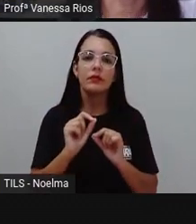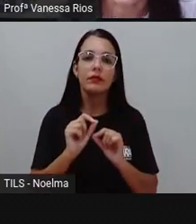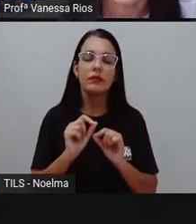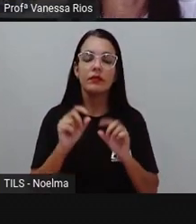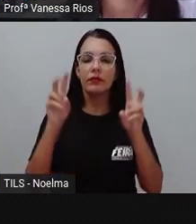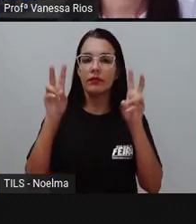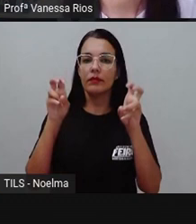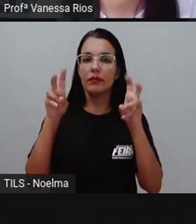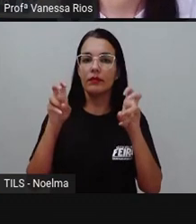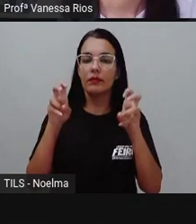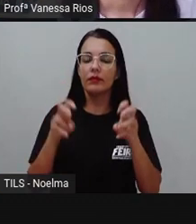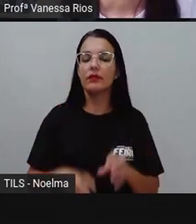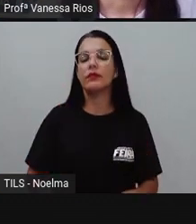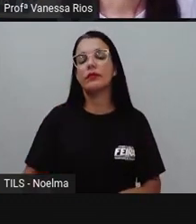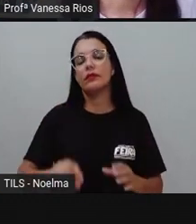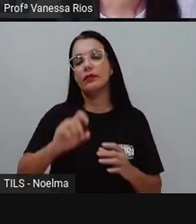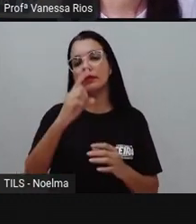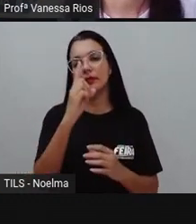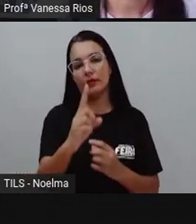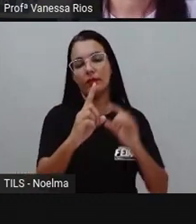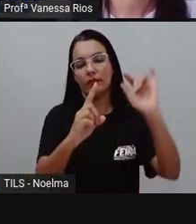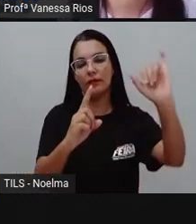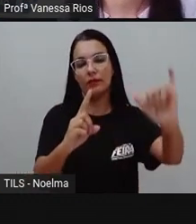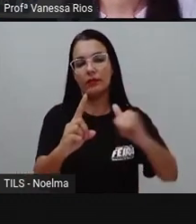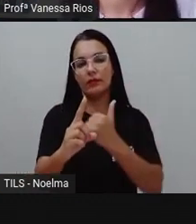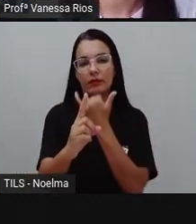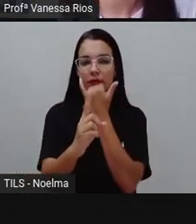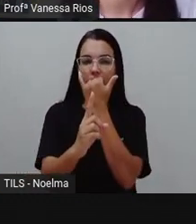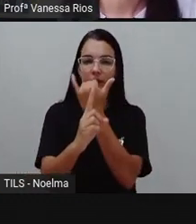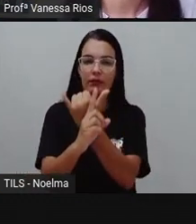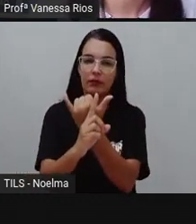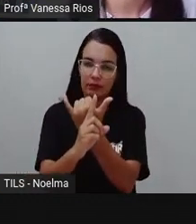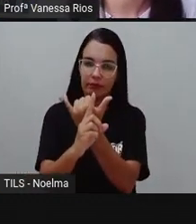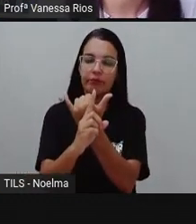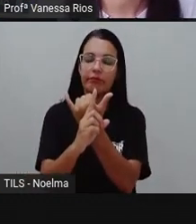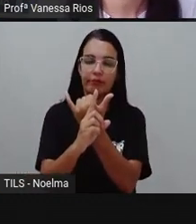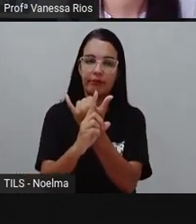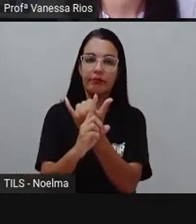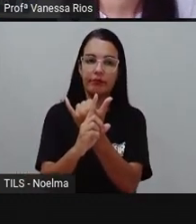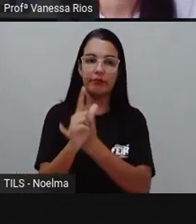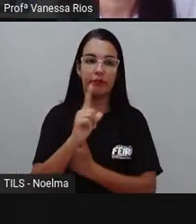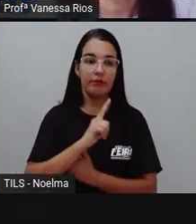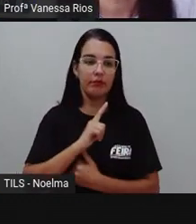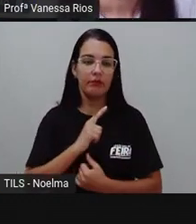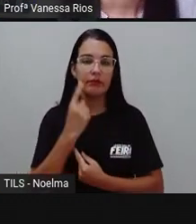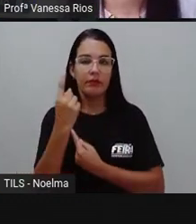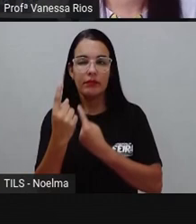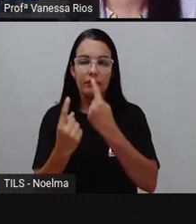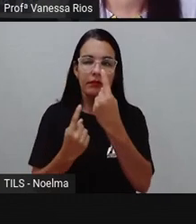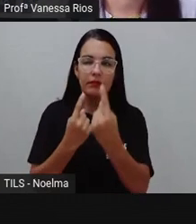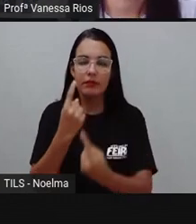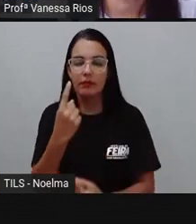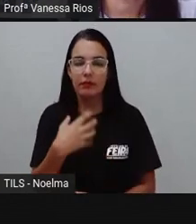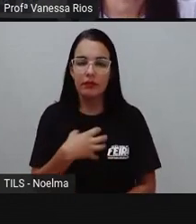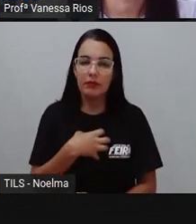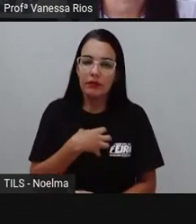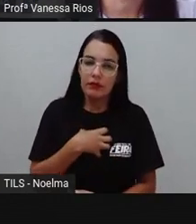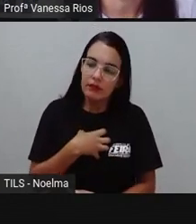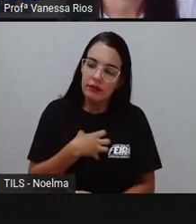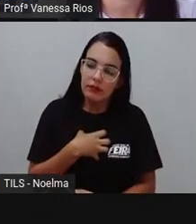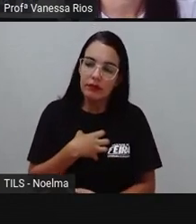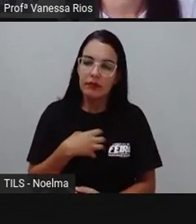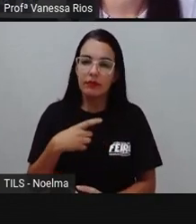bullying, pois é, algumas formas de bullying que podem aí estar aparecendo nas nossas ações